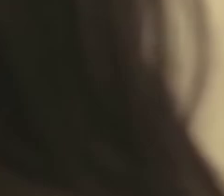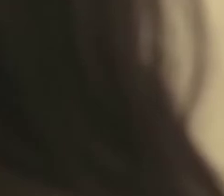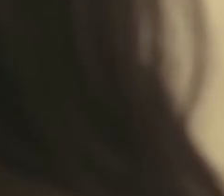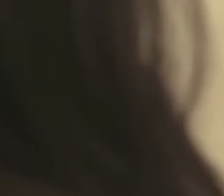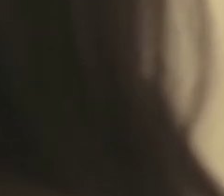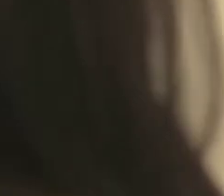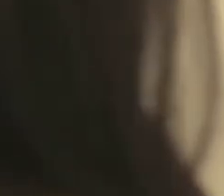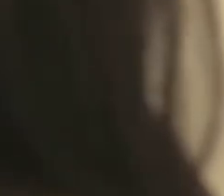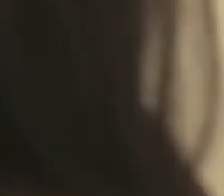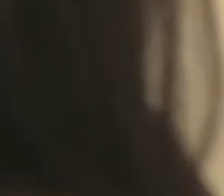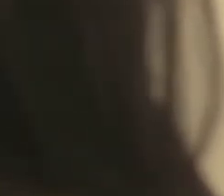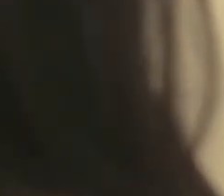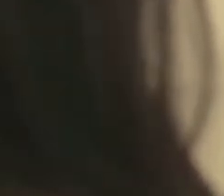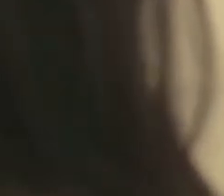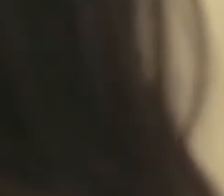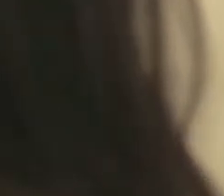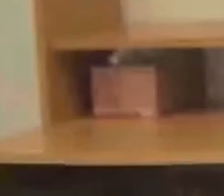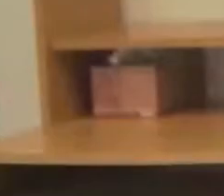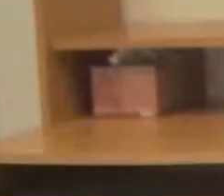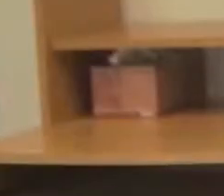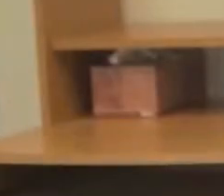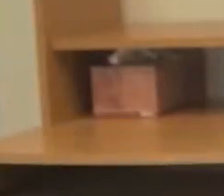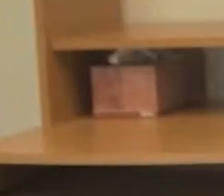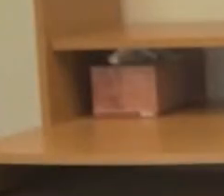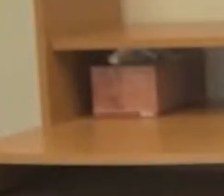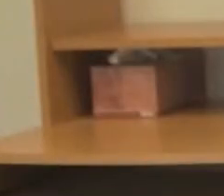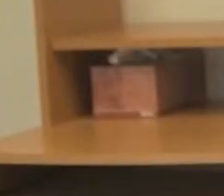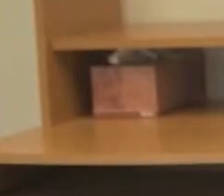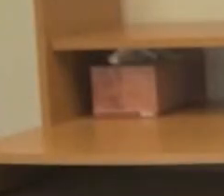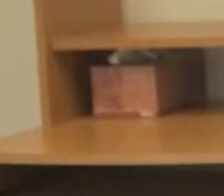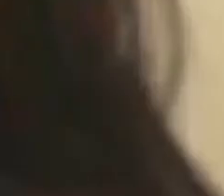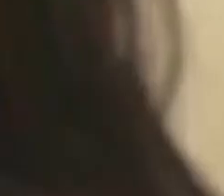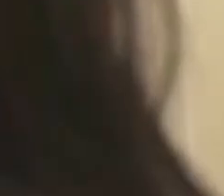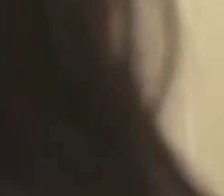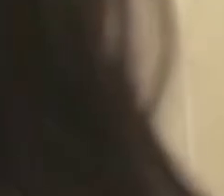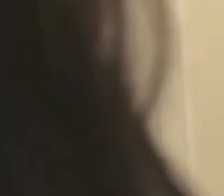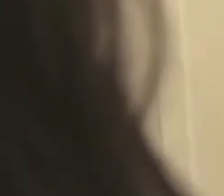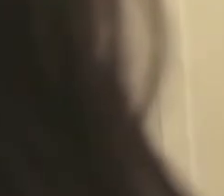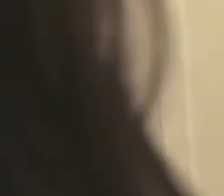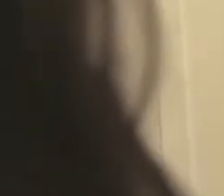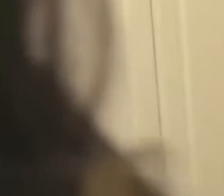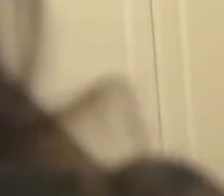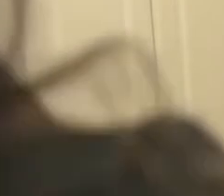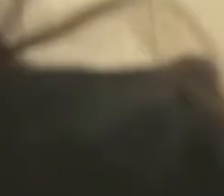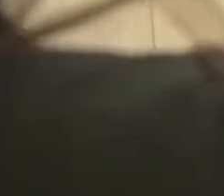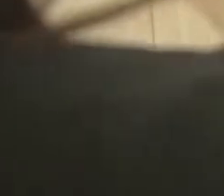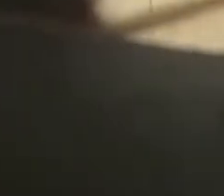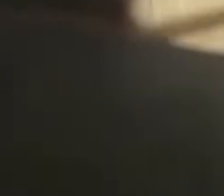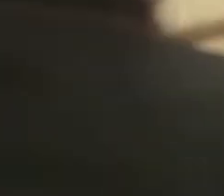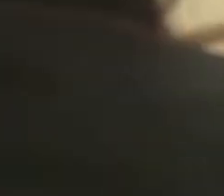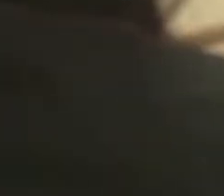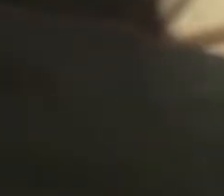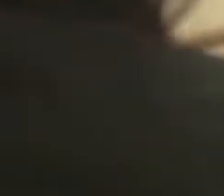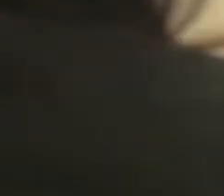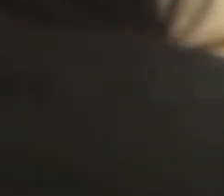Well, I have a few more interviews to do today, but I will call you tomorrow if you get the job. Okay. It was sure nice to meet you. Nice meeting you too, thank you so